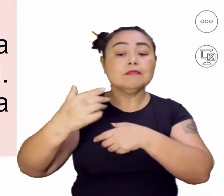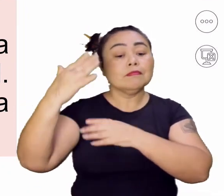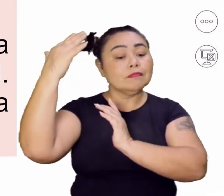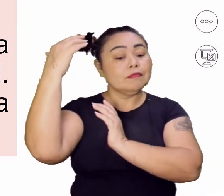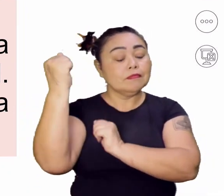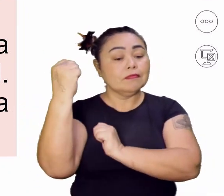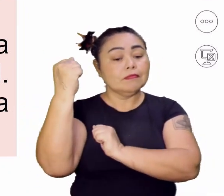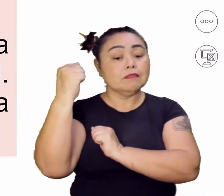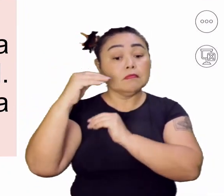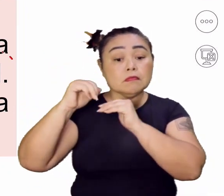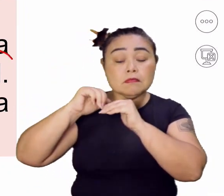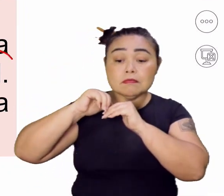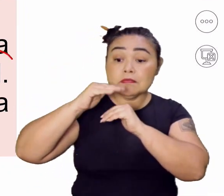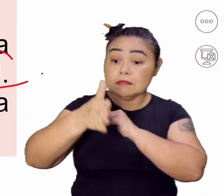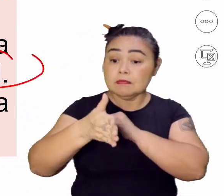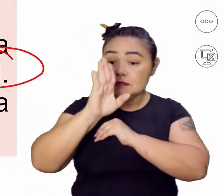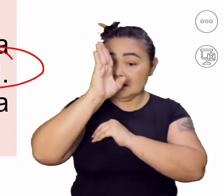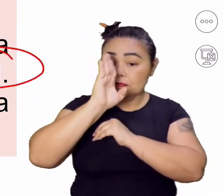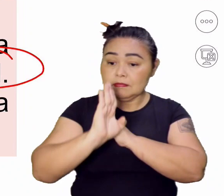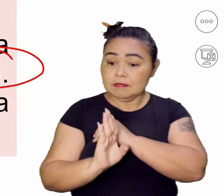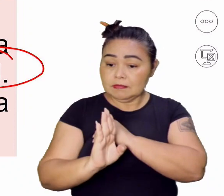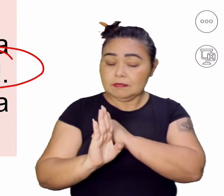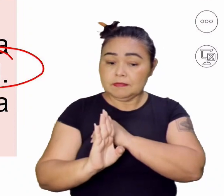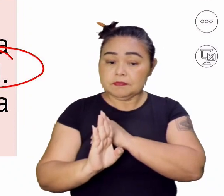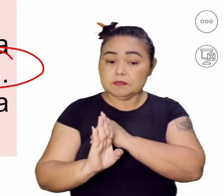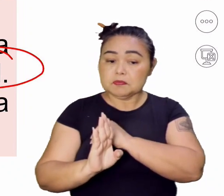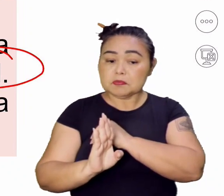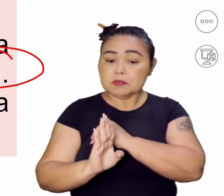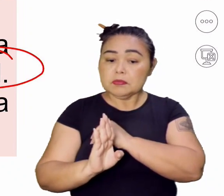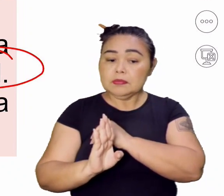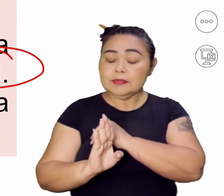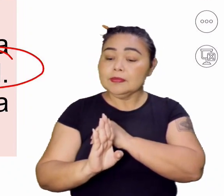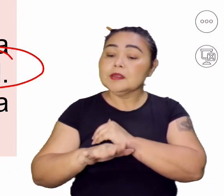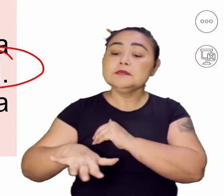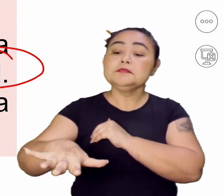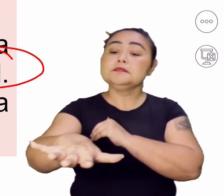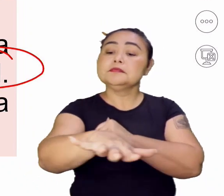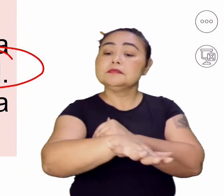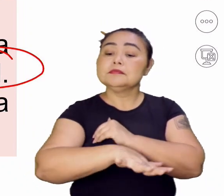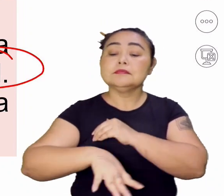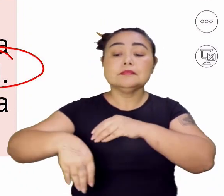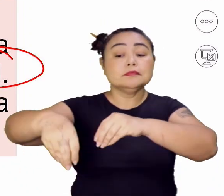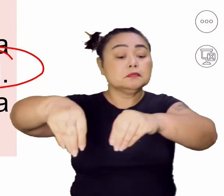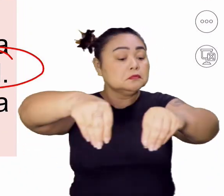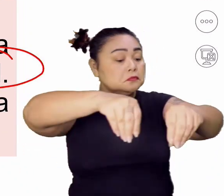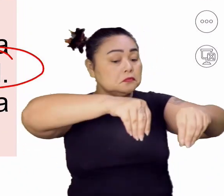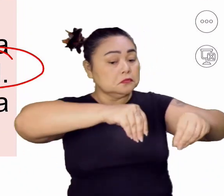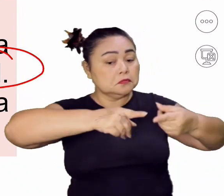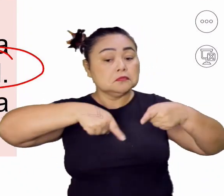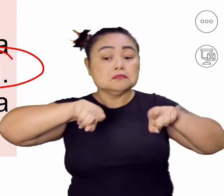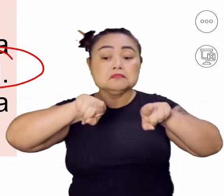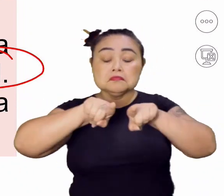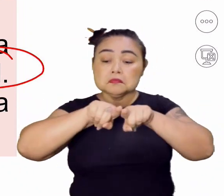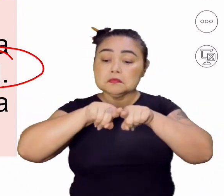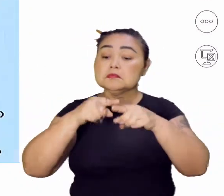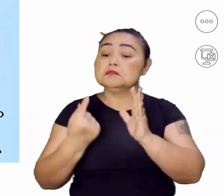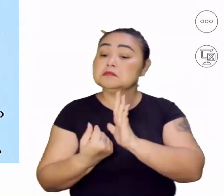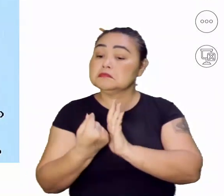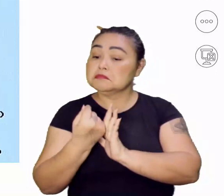repercutiu diretamente no Brasil, afetando o território e a economia colonial.